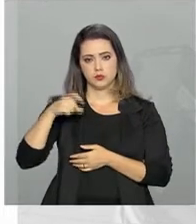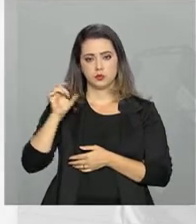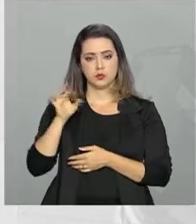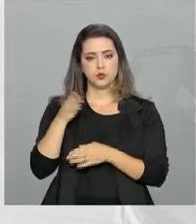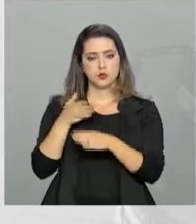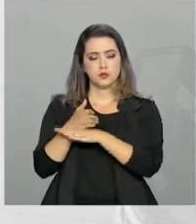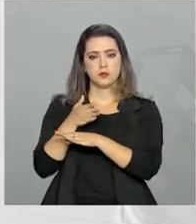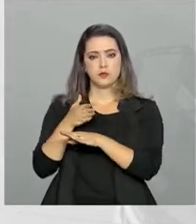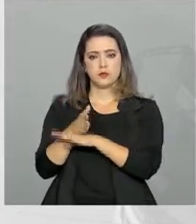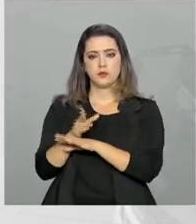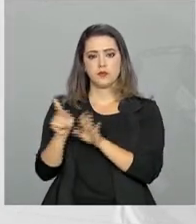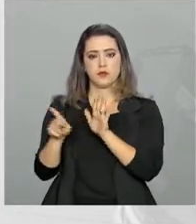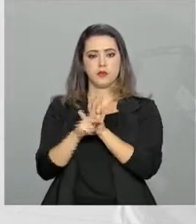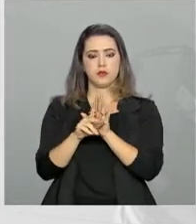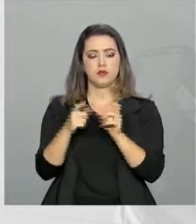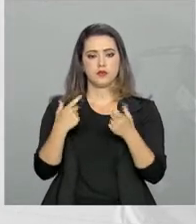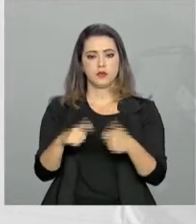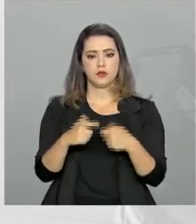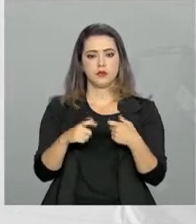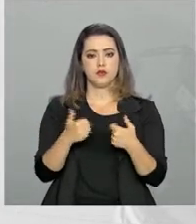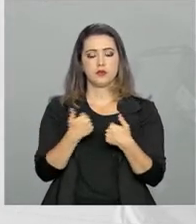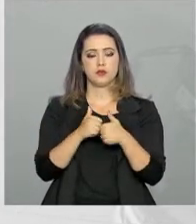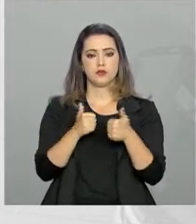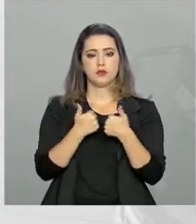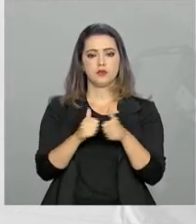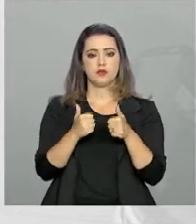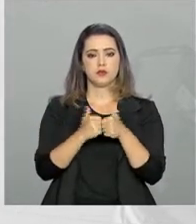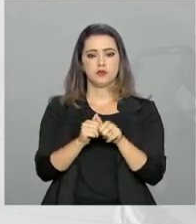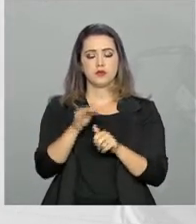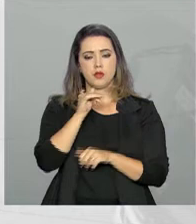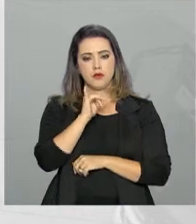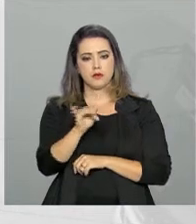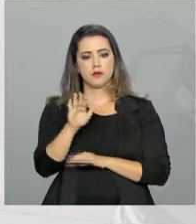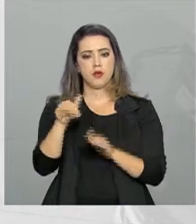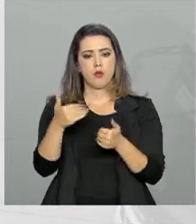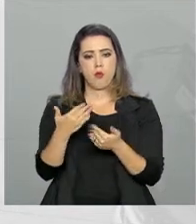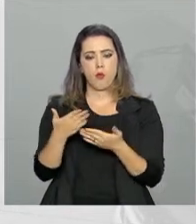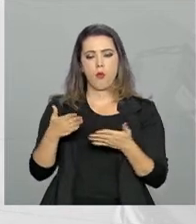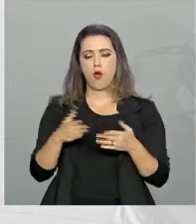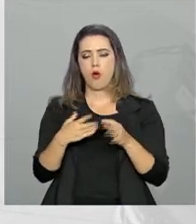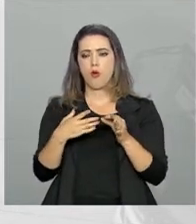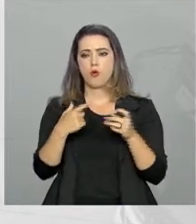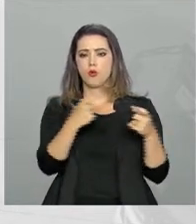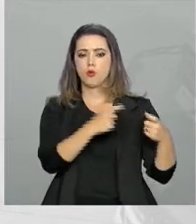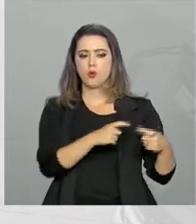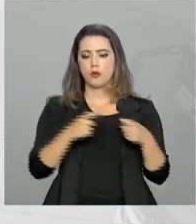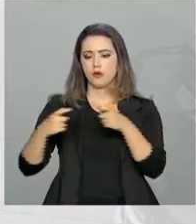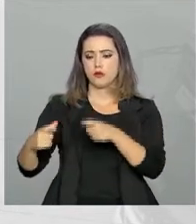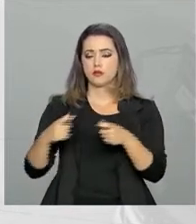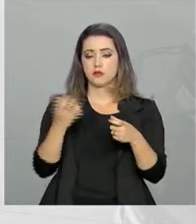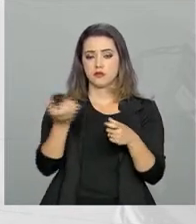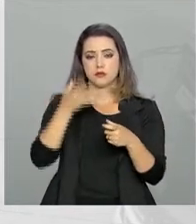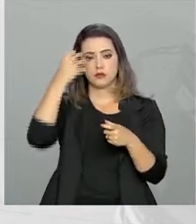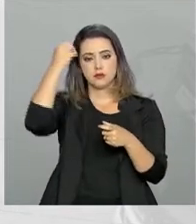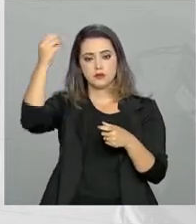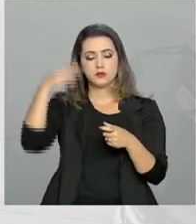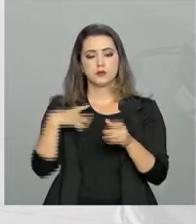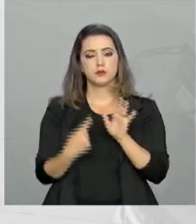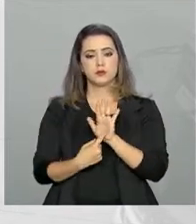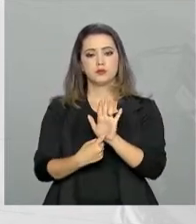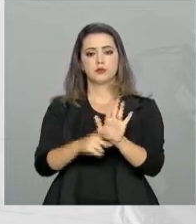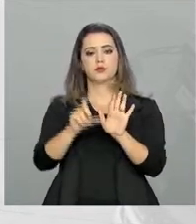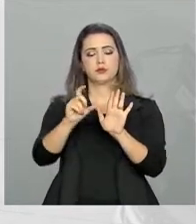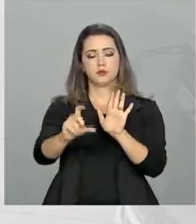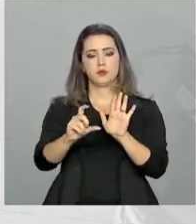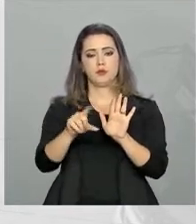basta ir diretamente ao balcão da empresa transportadora, informar o trecho que pretende viajar e mostrar a credencial junto